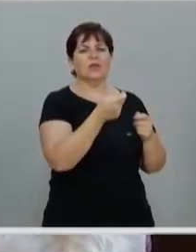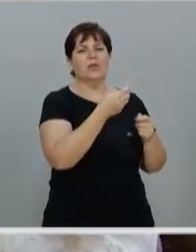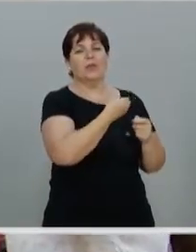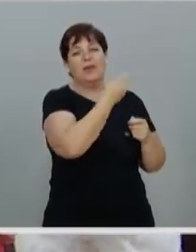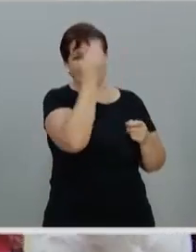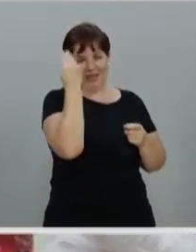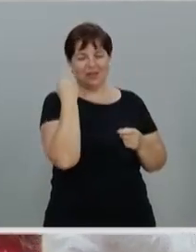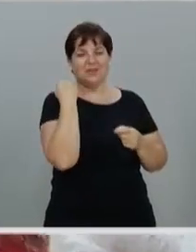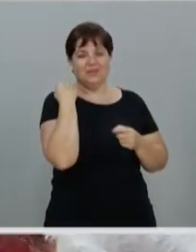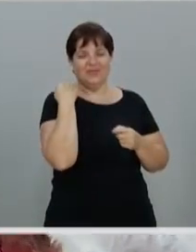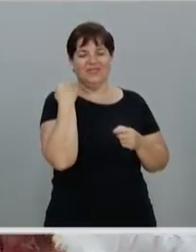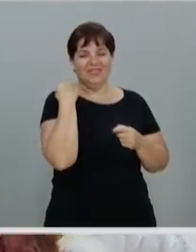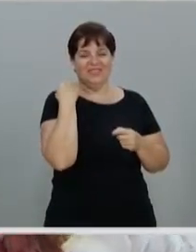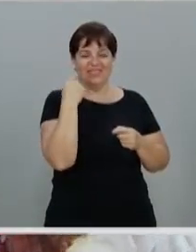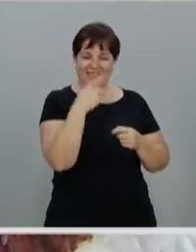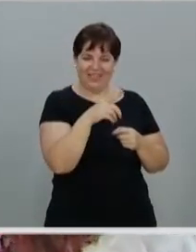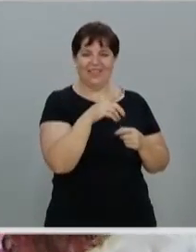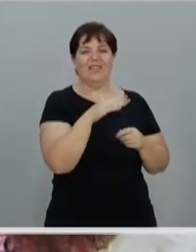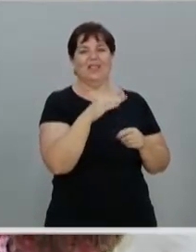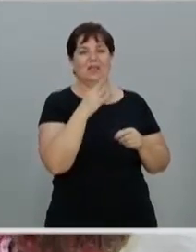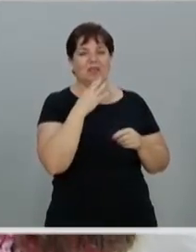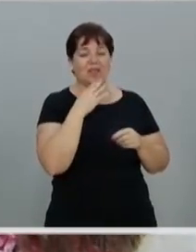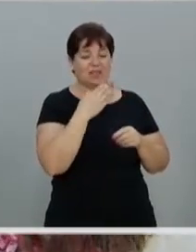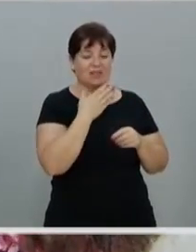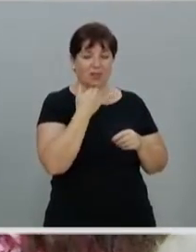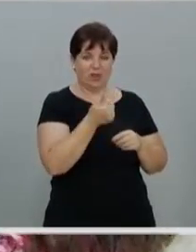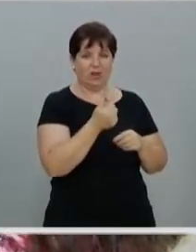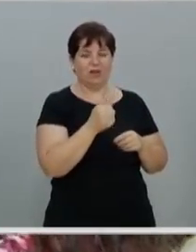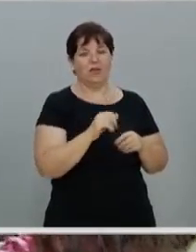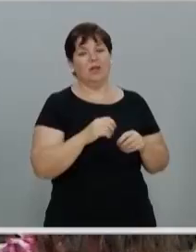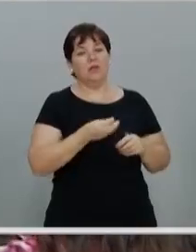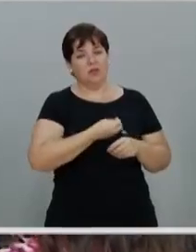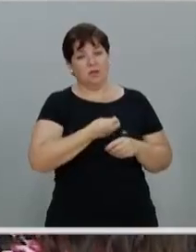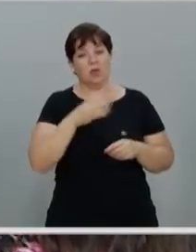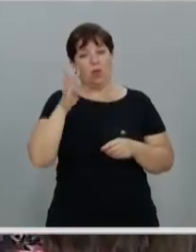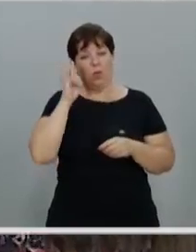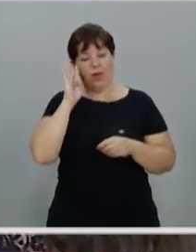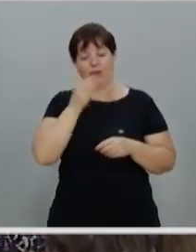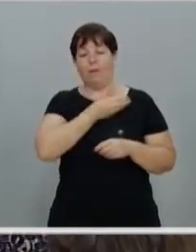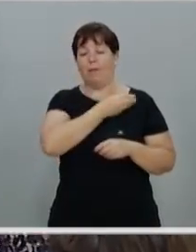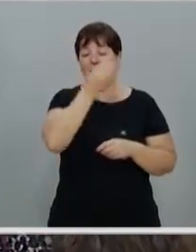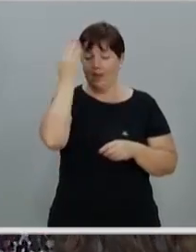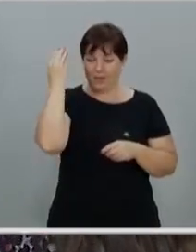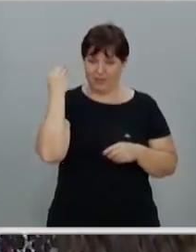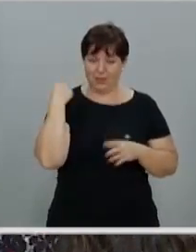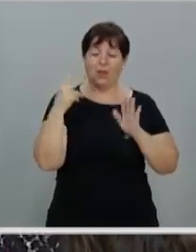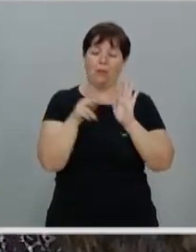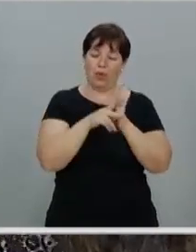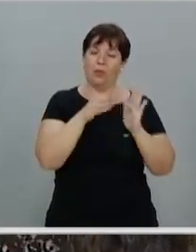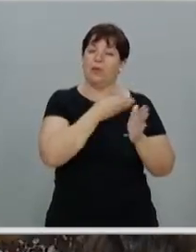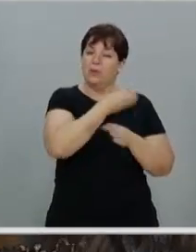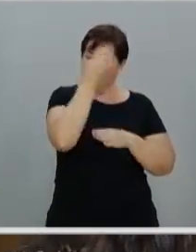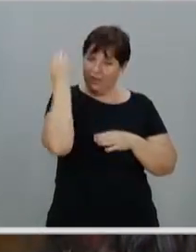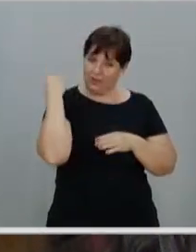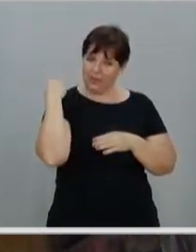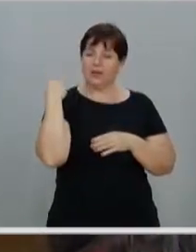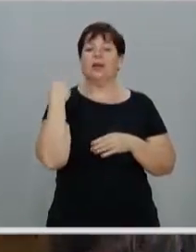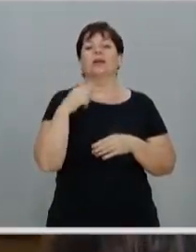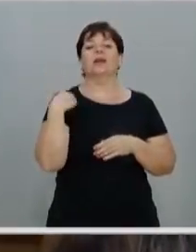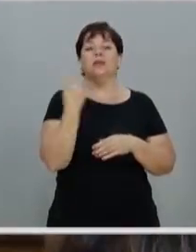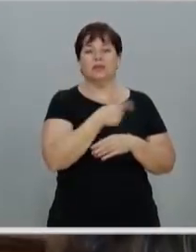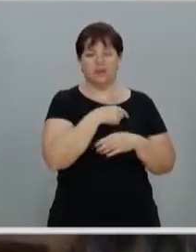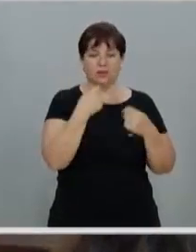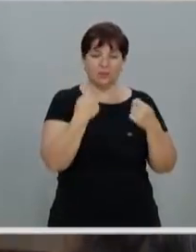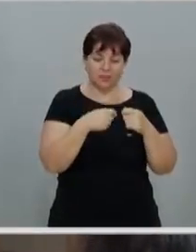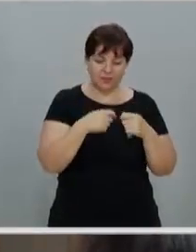Maria, e nós estamos na nossa quarta mariana, então nós queremos realmente pedir a Maria que nos ensine sempre